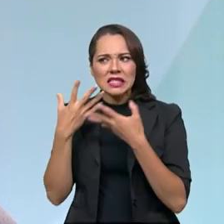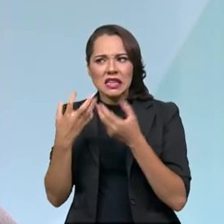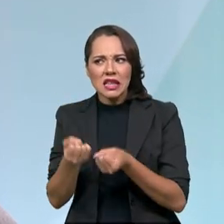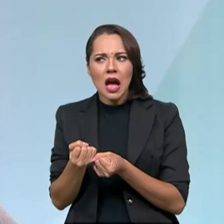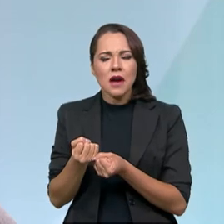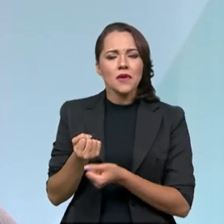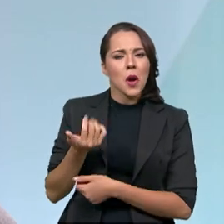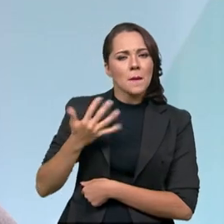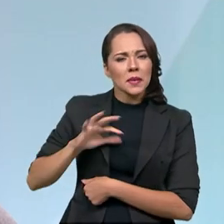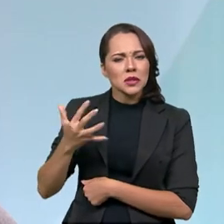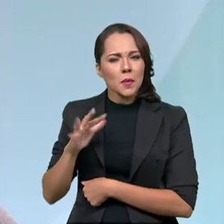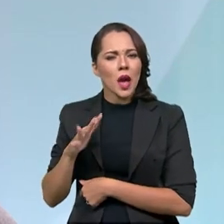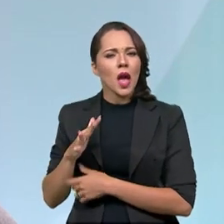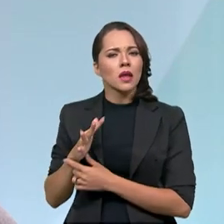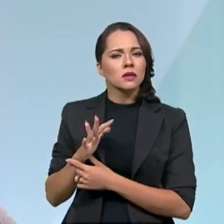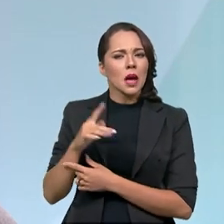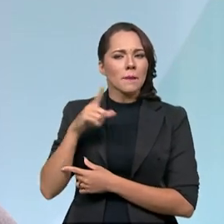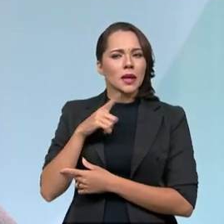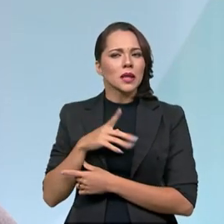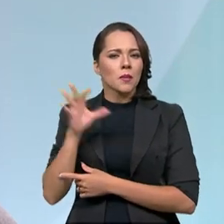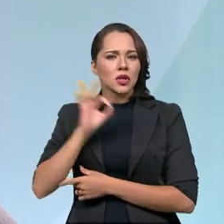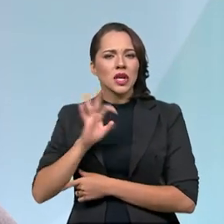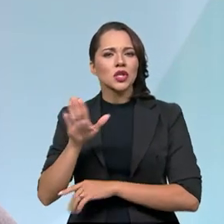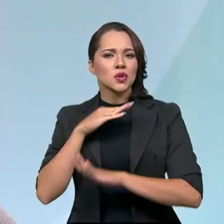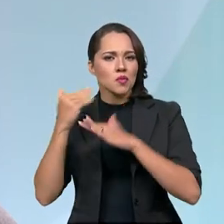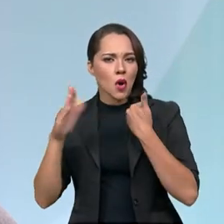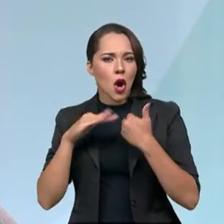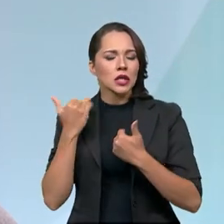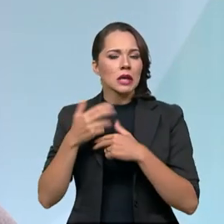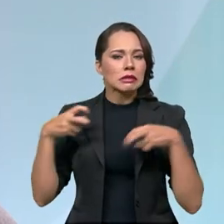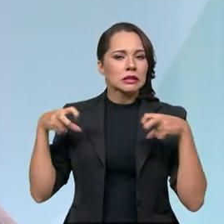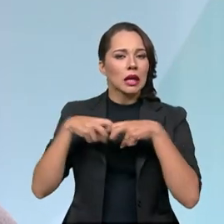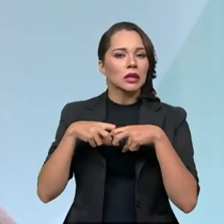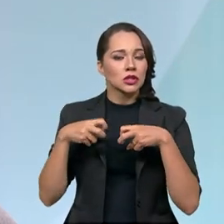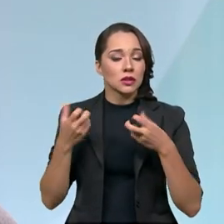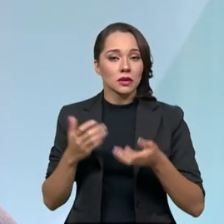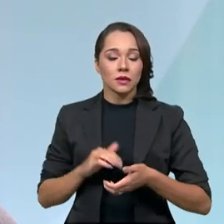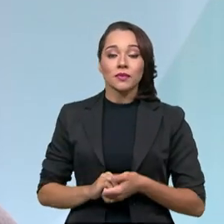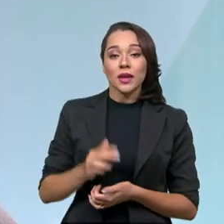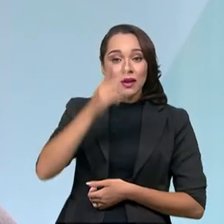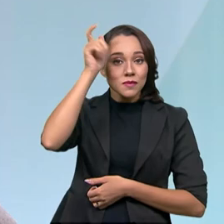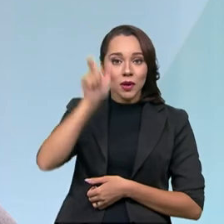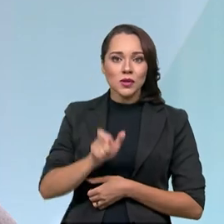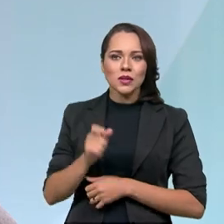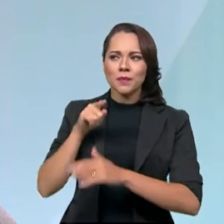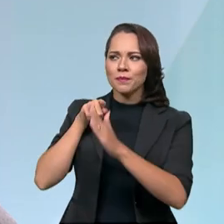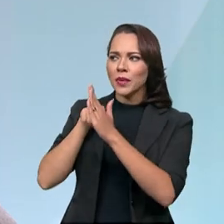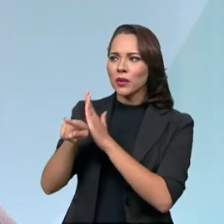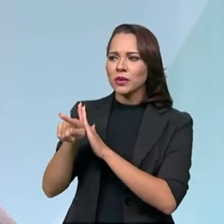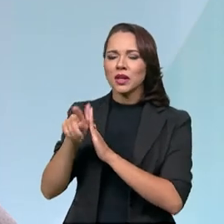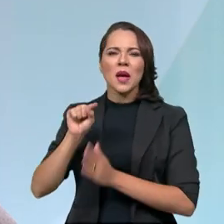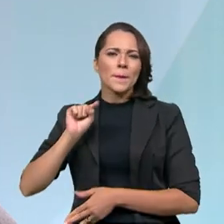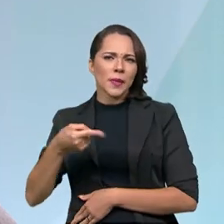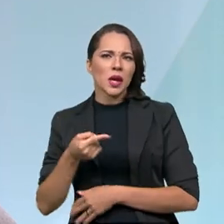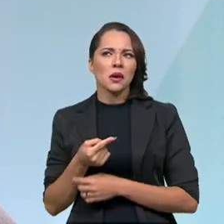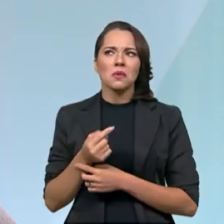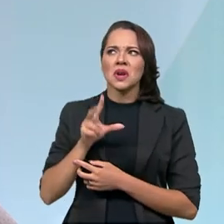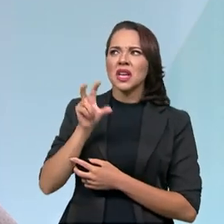é razoável para termos de mortes em relação a acidentes de trânsito. E as pessoas iam perguntando mil,